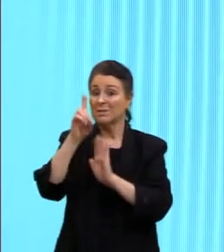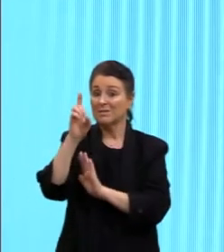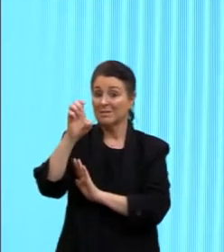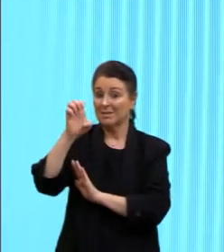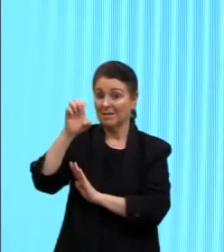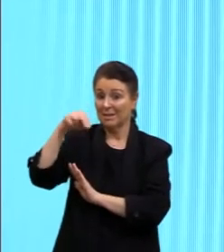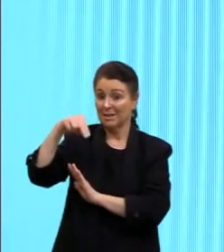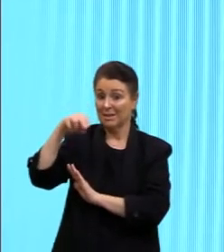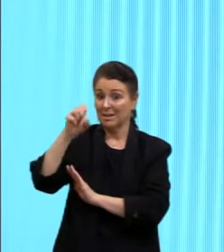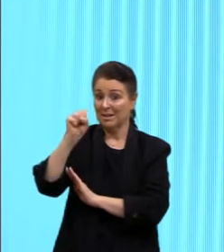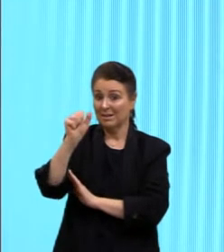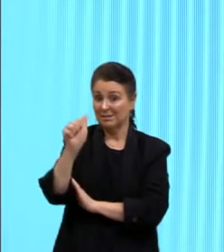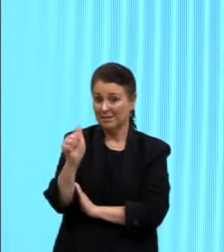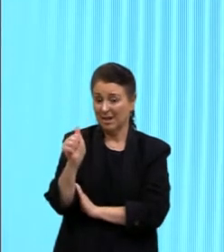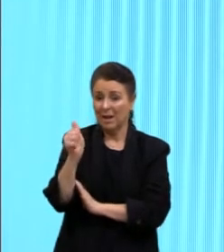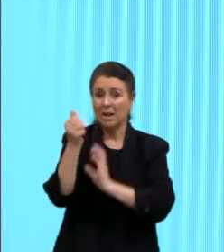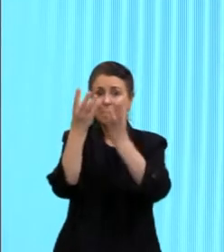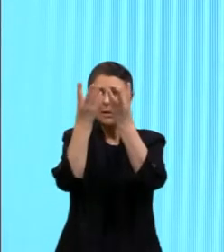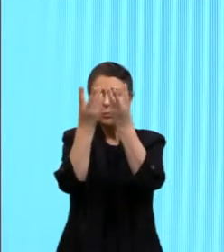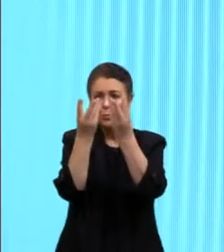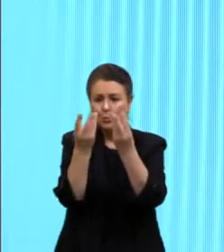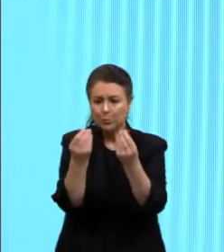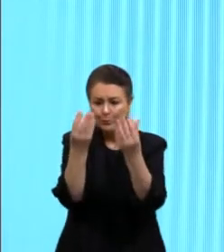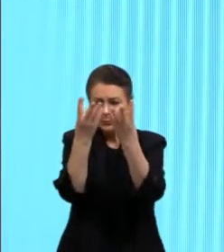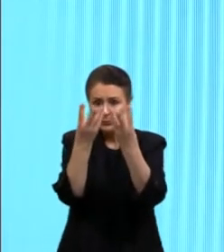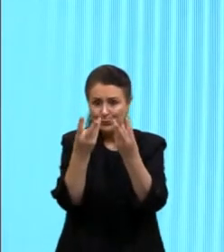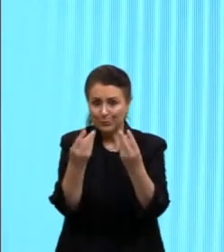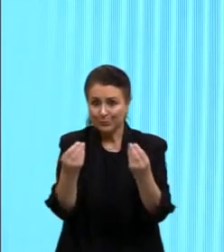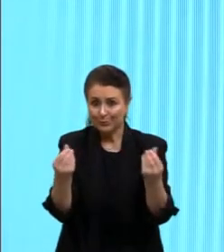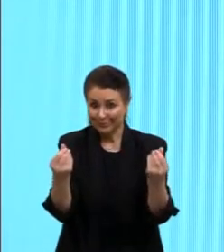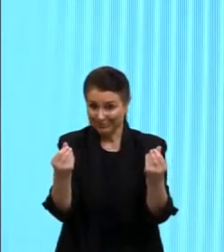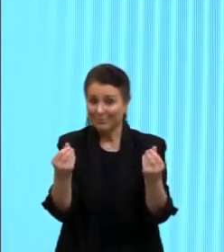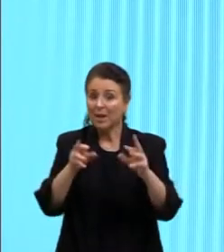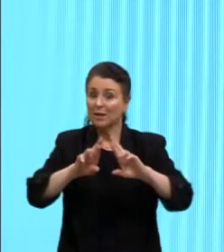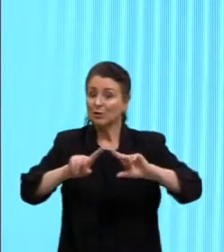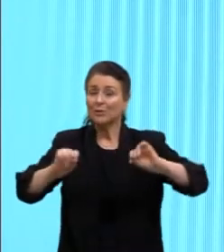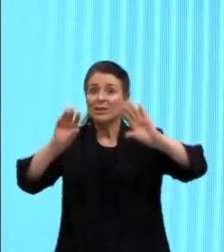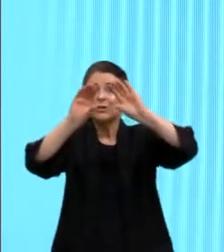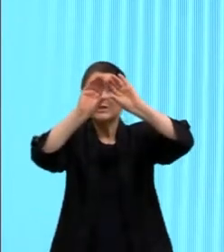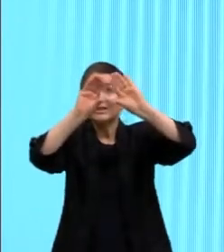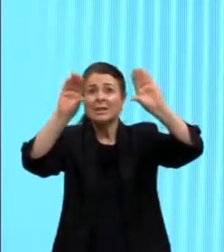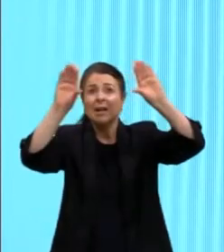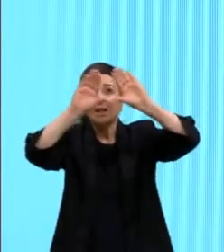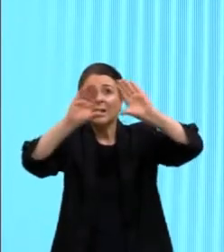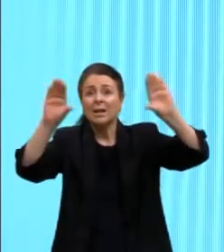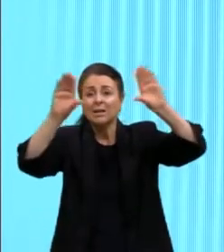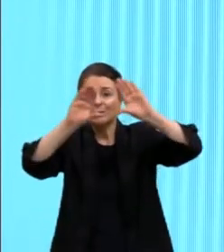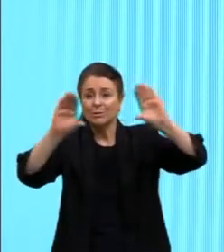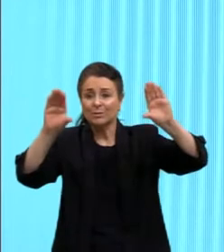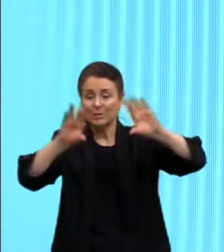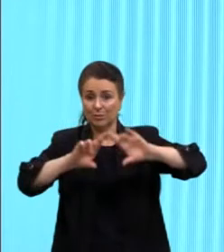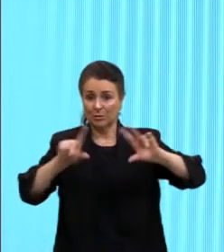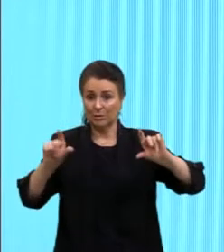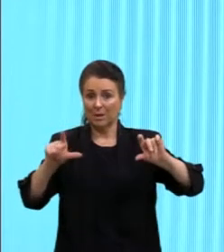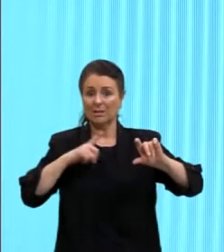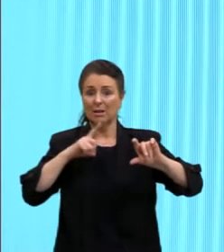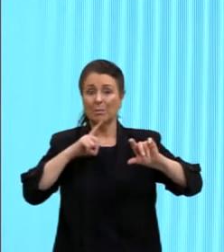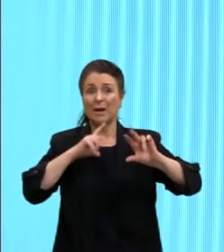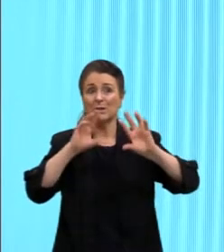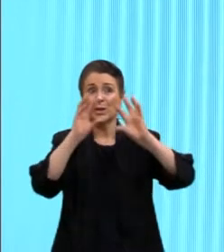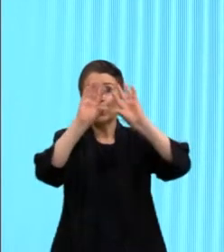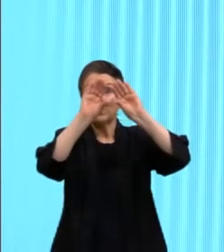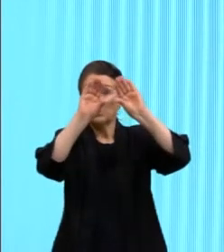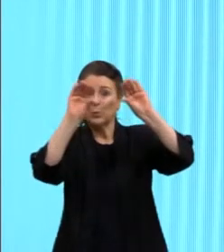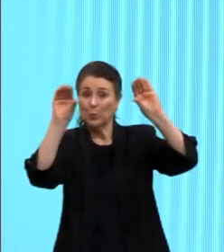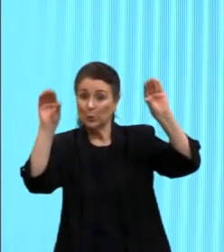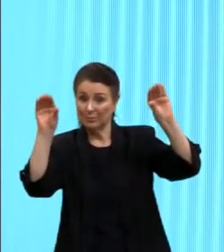fina, né, e já as nuvens, elas já são mais volumosas, tu